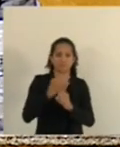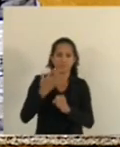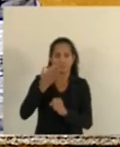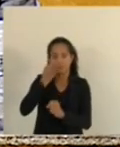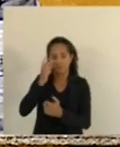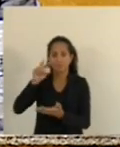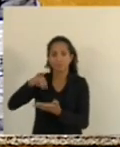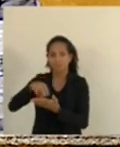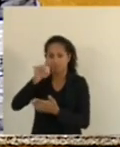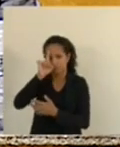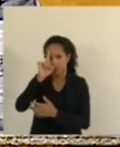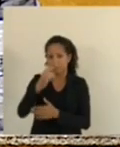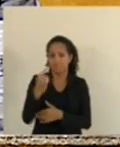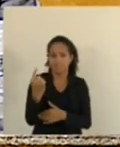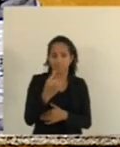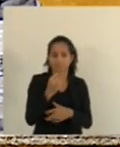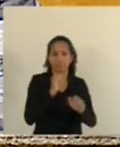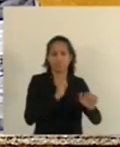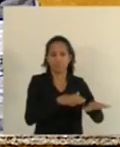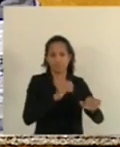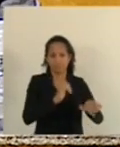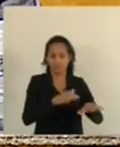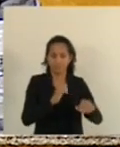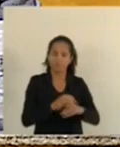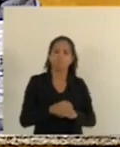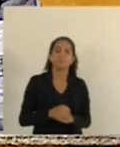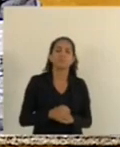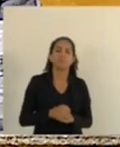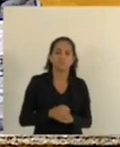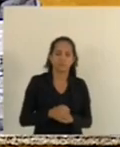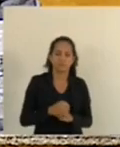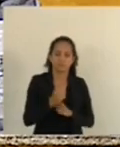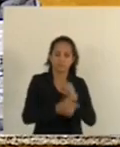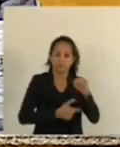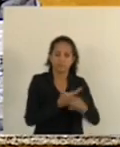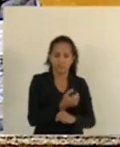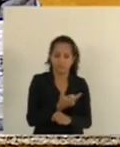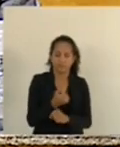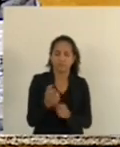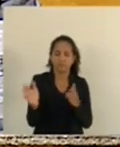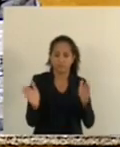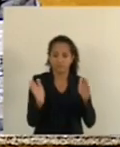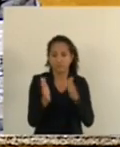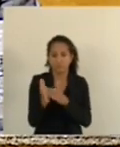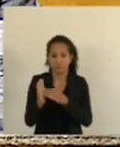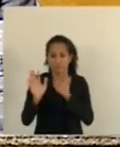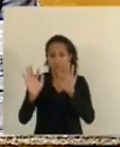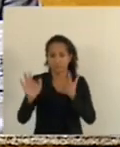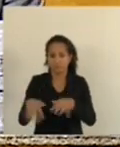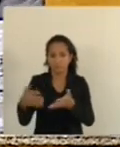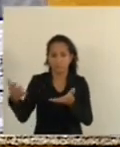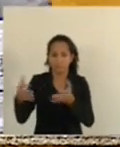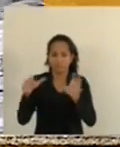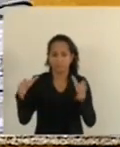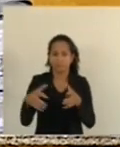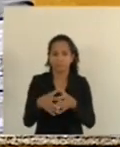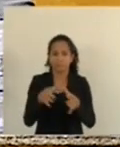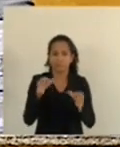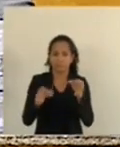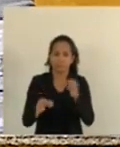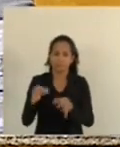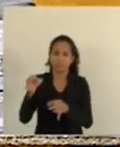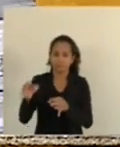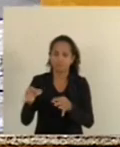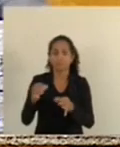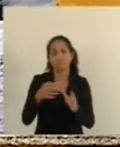Do dia 1º De setembro De 2021 Prazo encerrado Convoca A comissão De justiça Para oferecer Para ser oral A